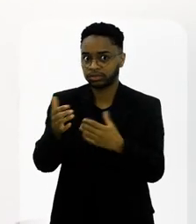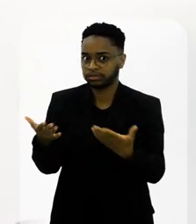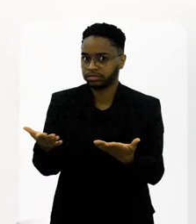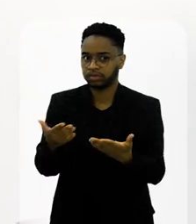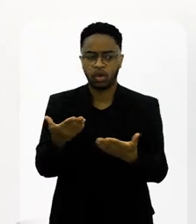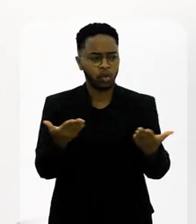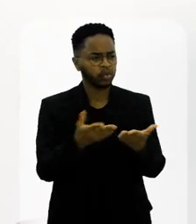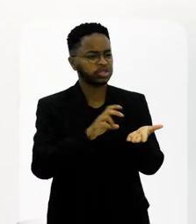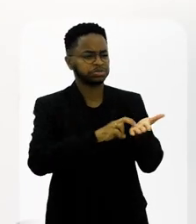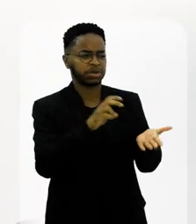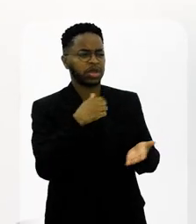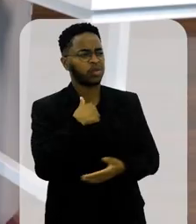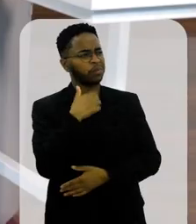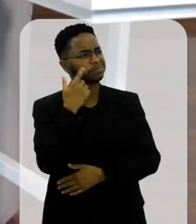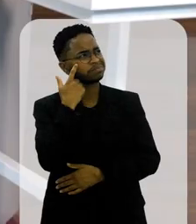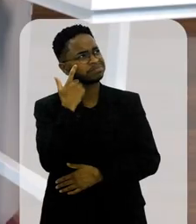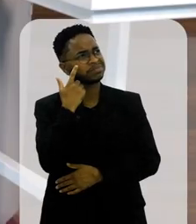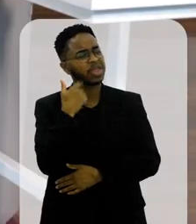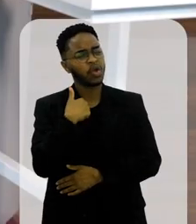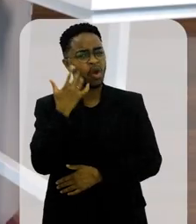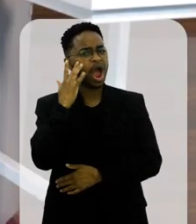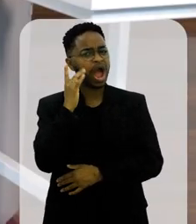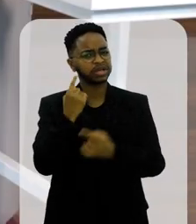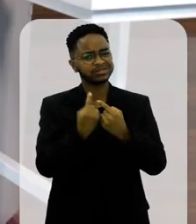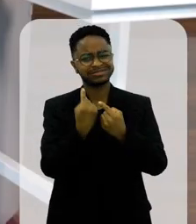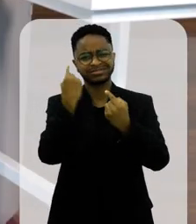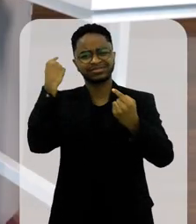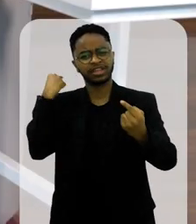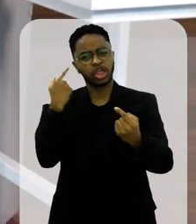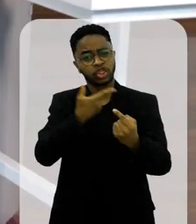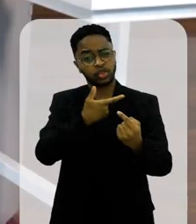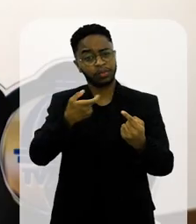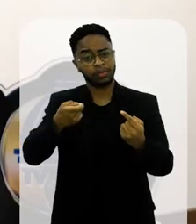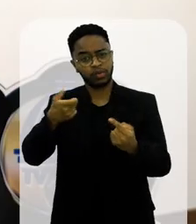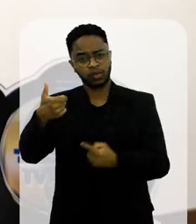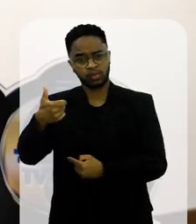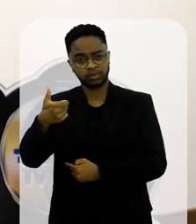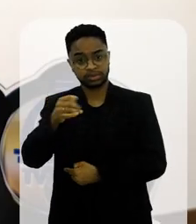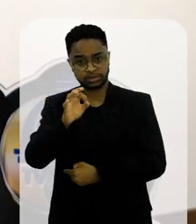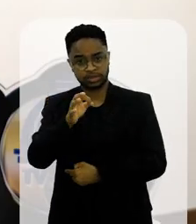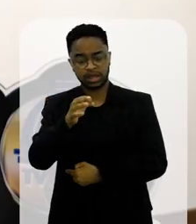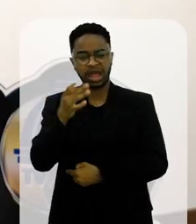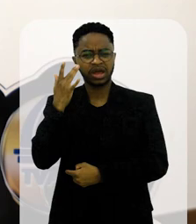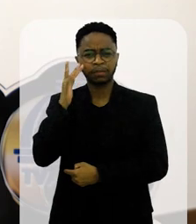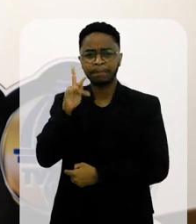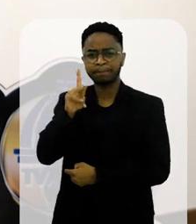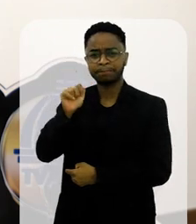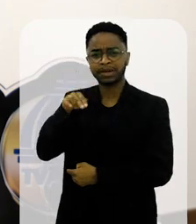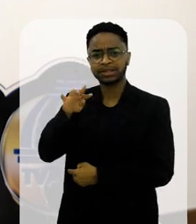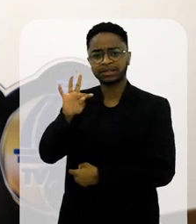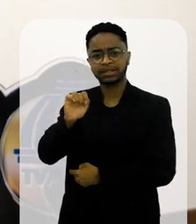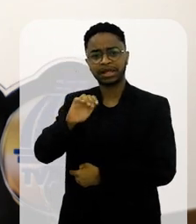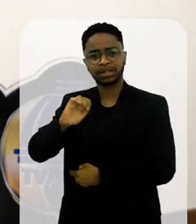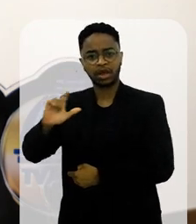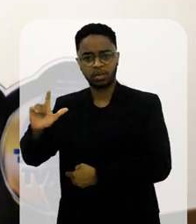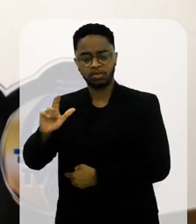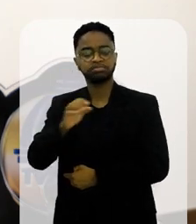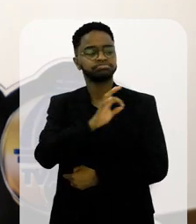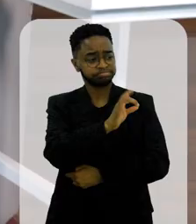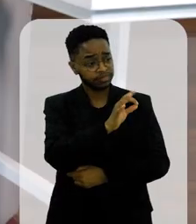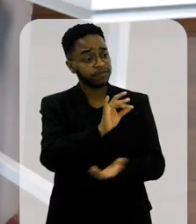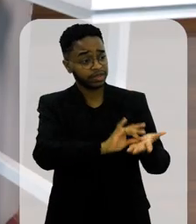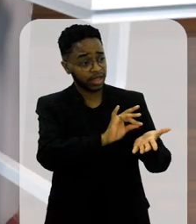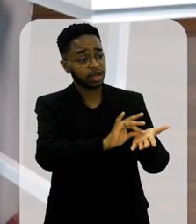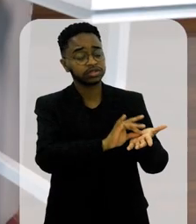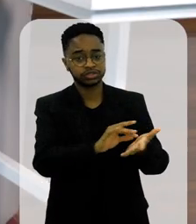isso me veio hoje pela manhã, eu falei, eu acho que eu já... Lá no início, lá em 2000... Era Pantanal, né? Era Pantanal. Mar de